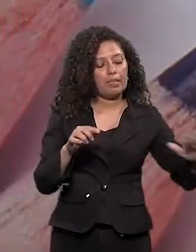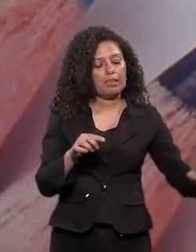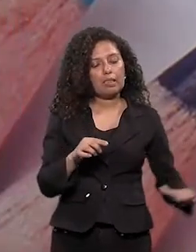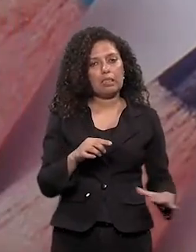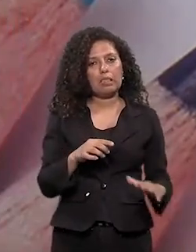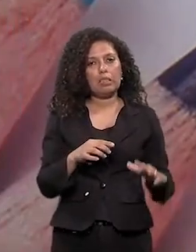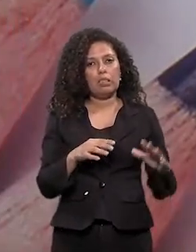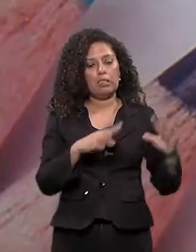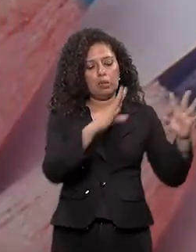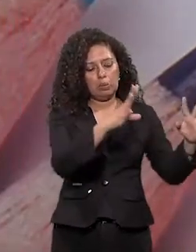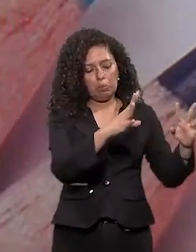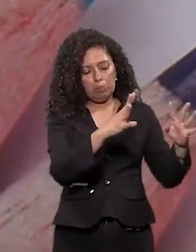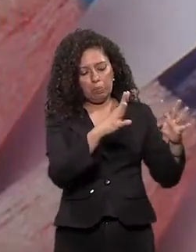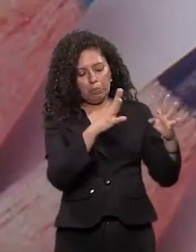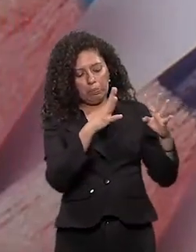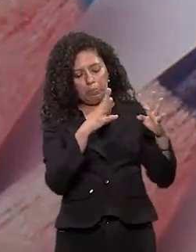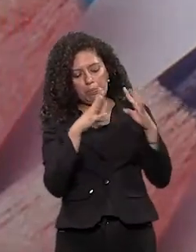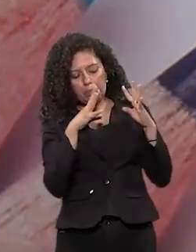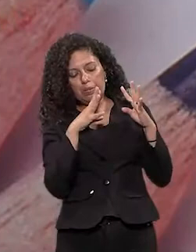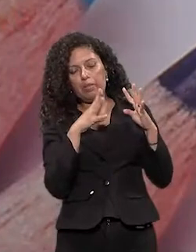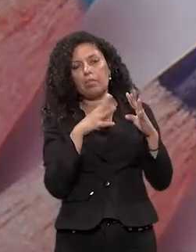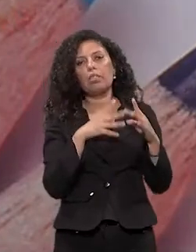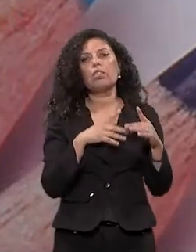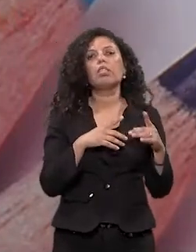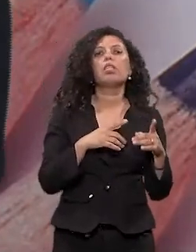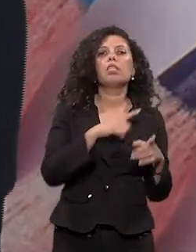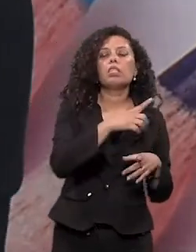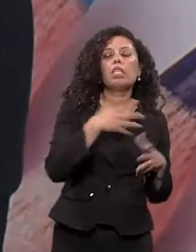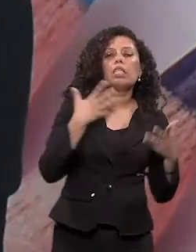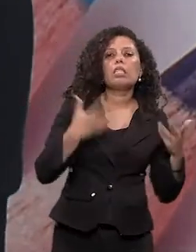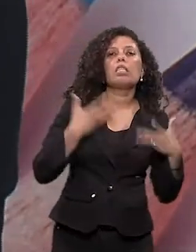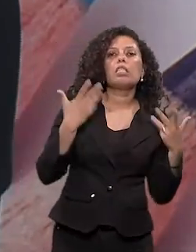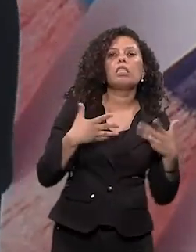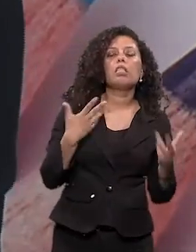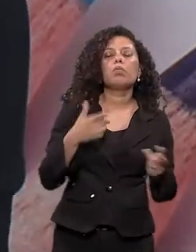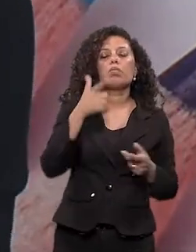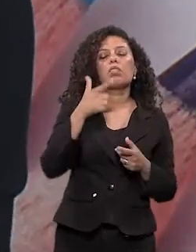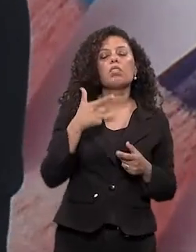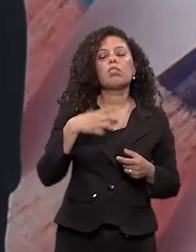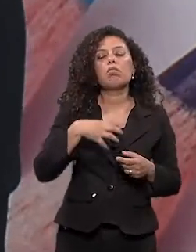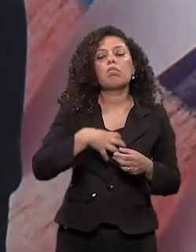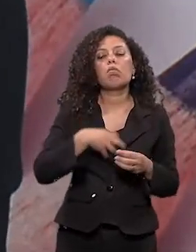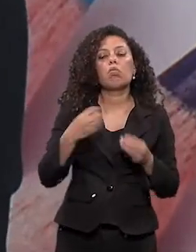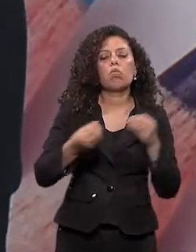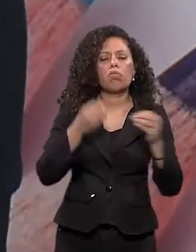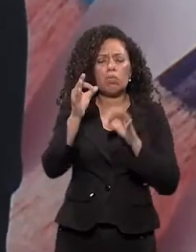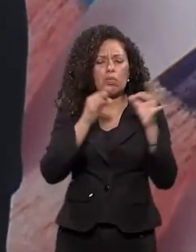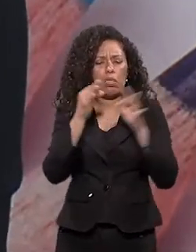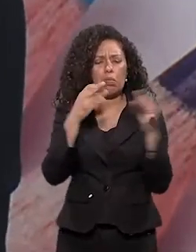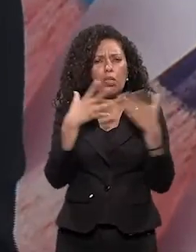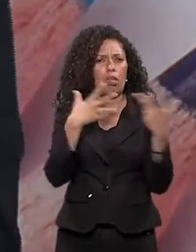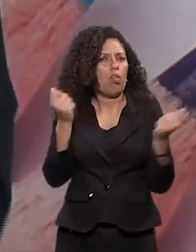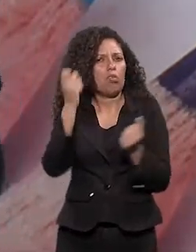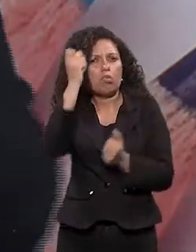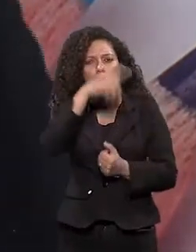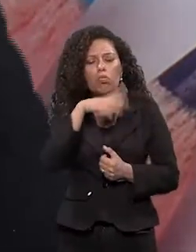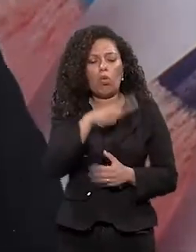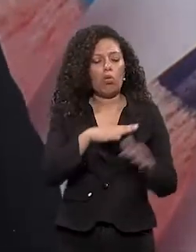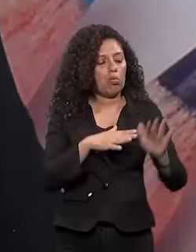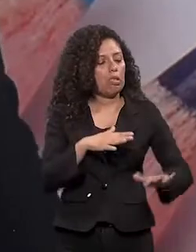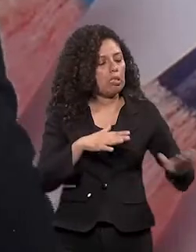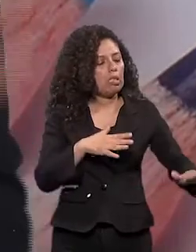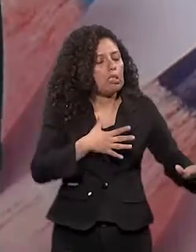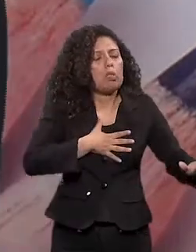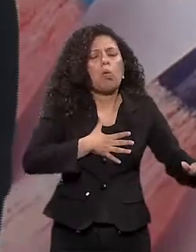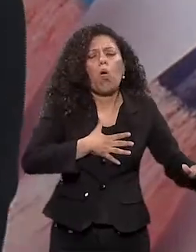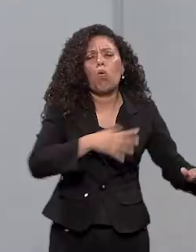aquele chicletinho Fique lá na cabeça das crianças Que elas se empolguem Como é que é isso? Tem muita estratégia? Ou criança gosta de